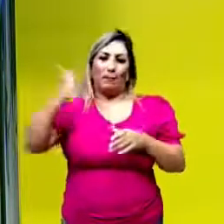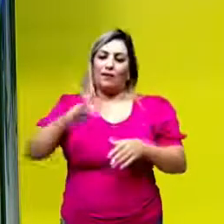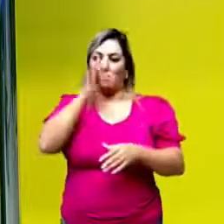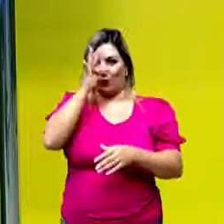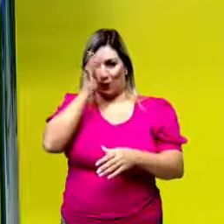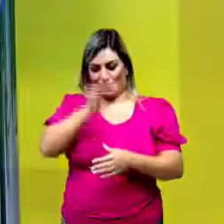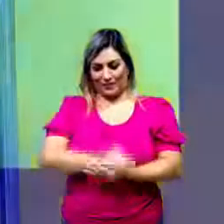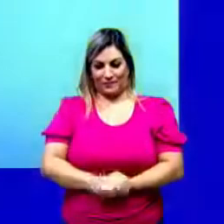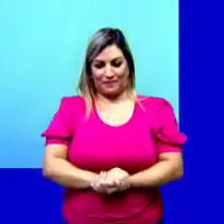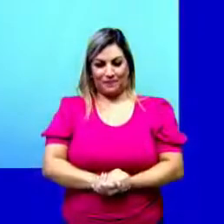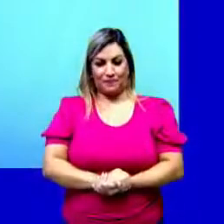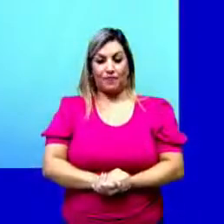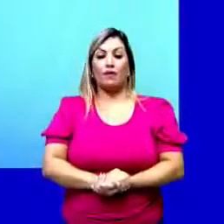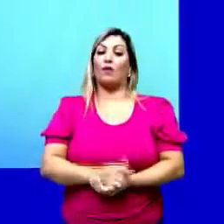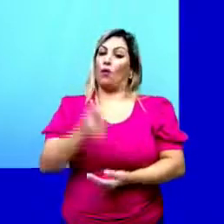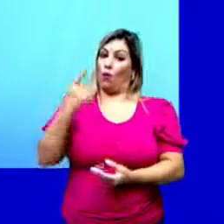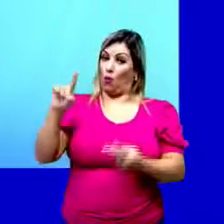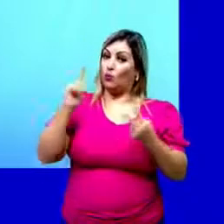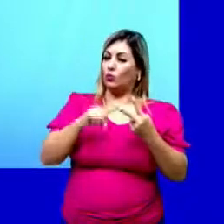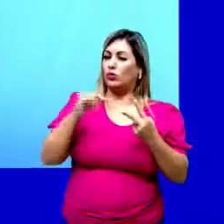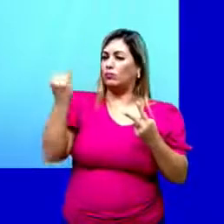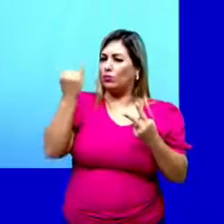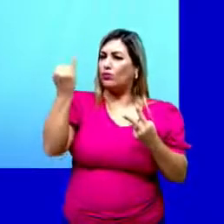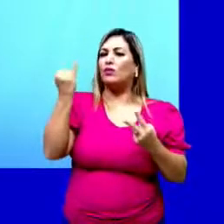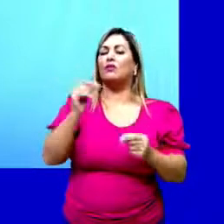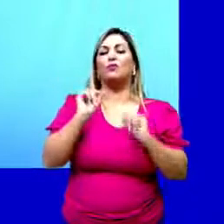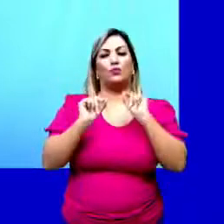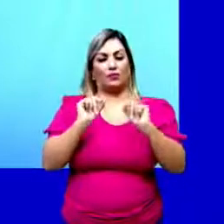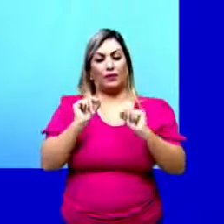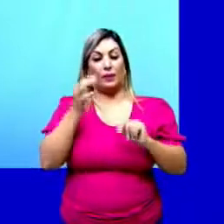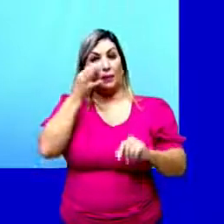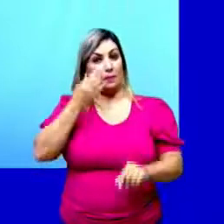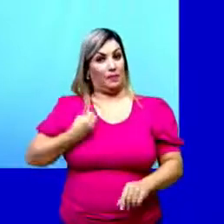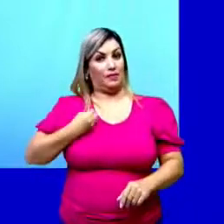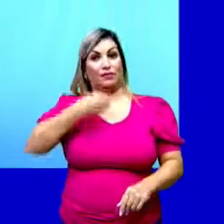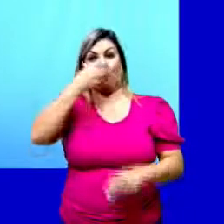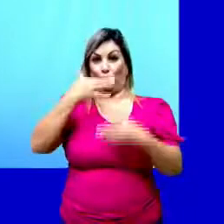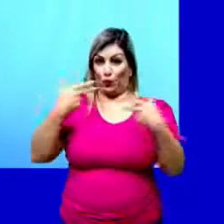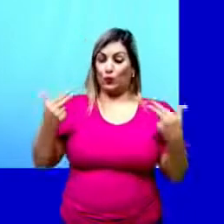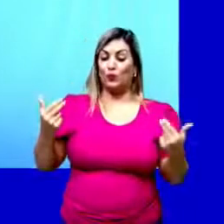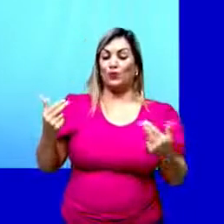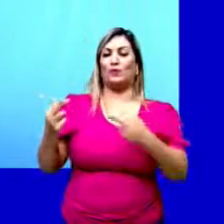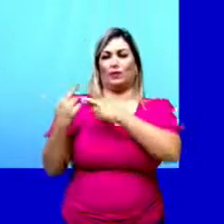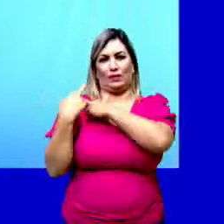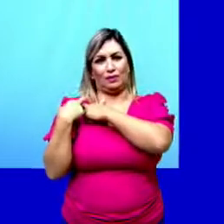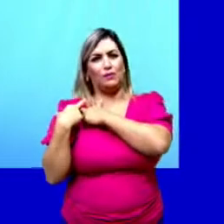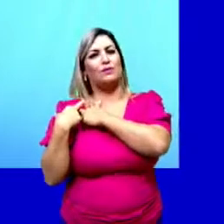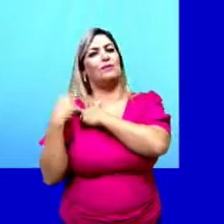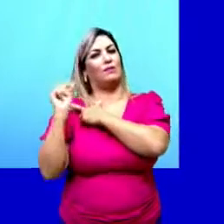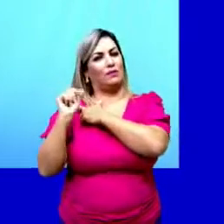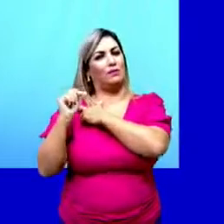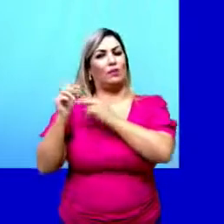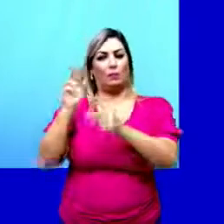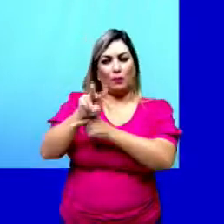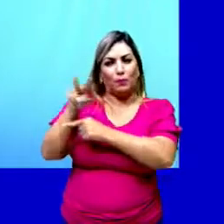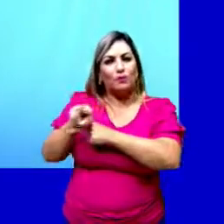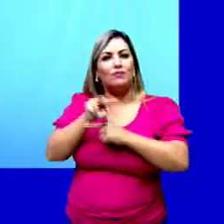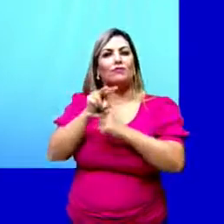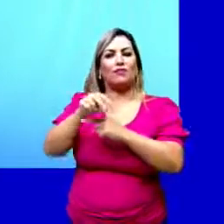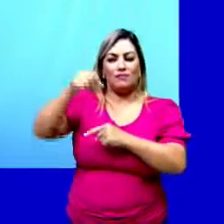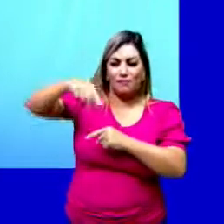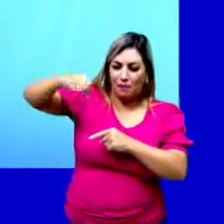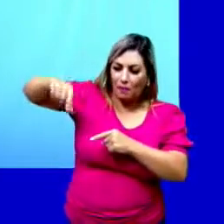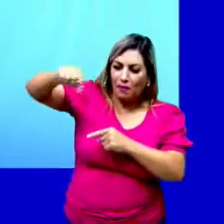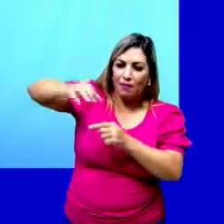Outro fator importante nesse sucesso foi a presença do fruto responsável por proteger a semente e o embrião,